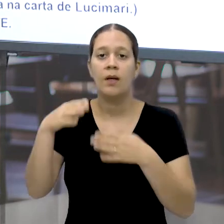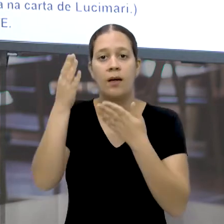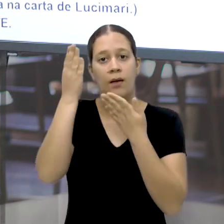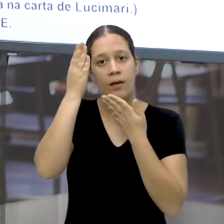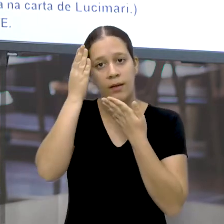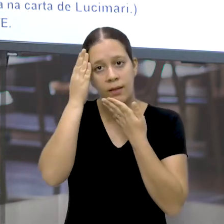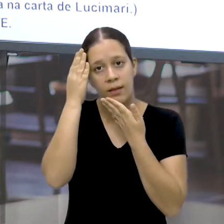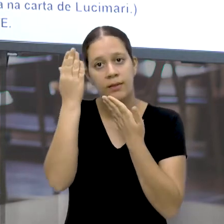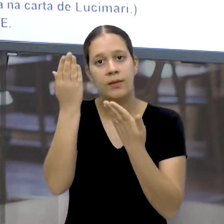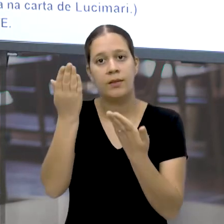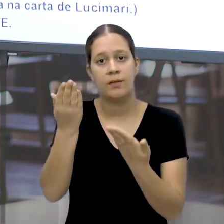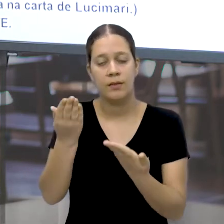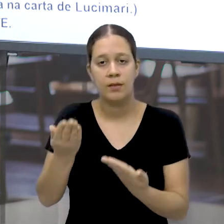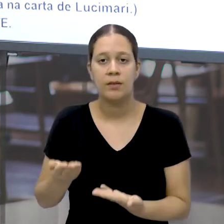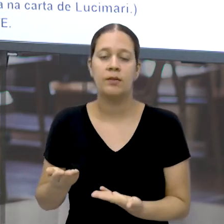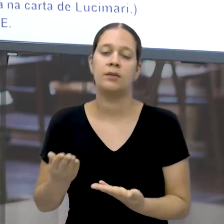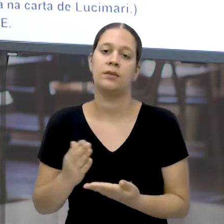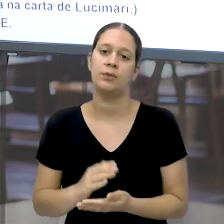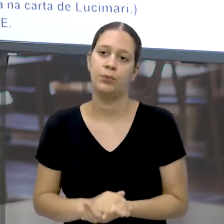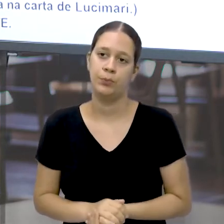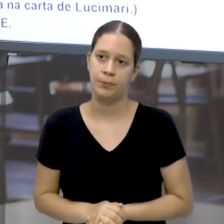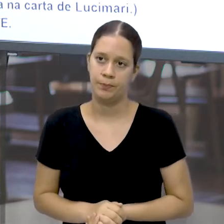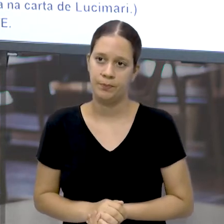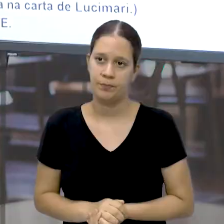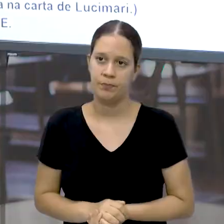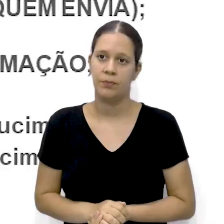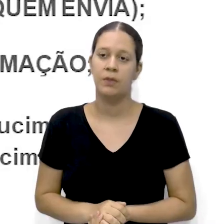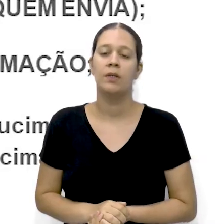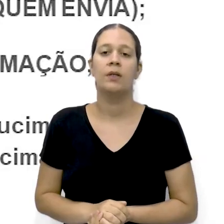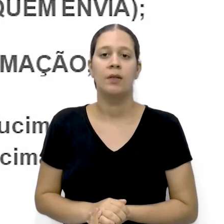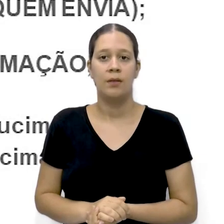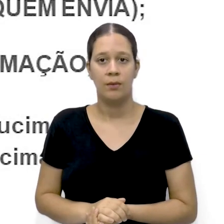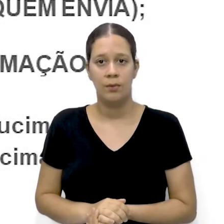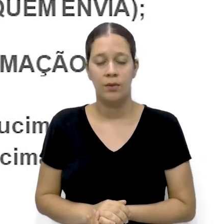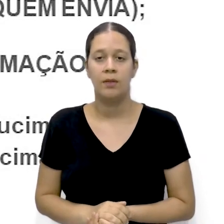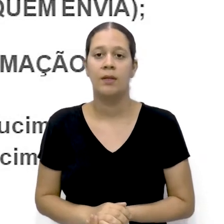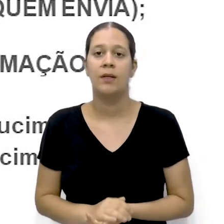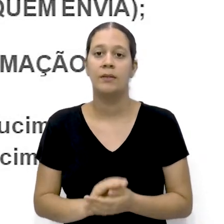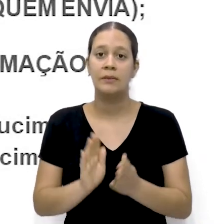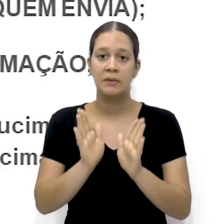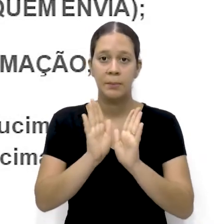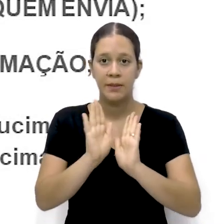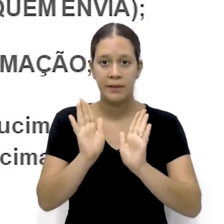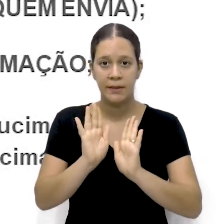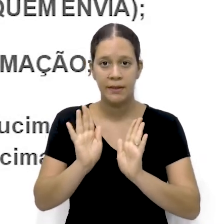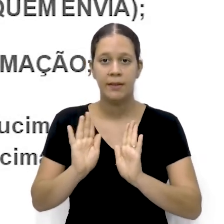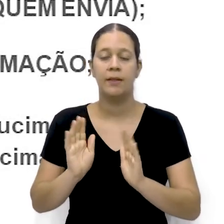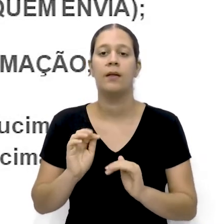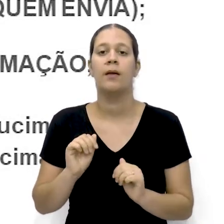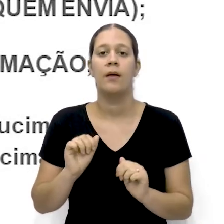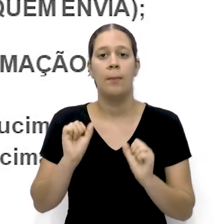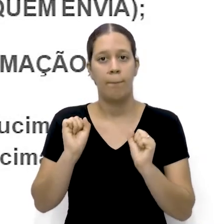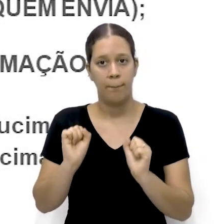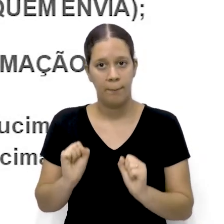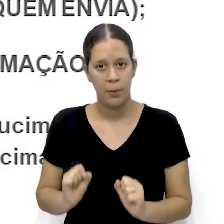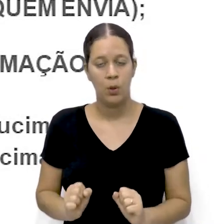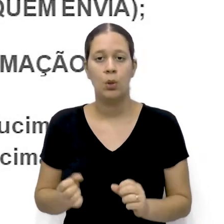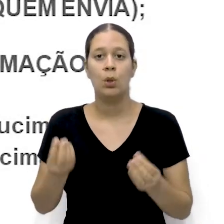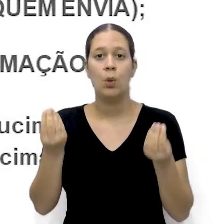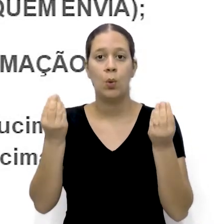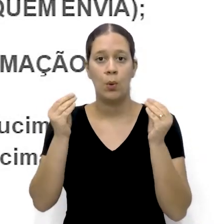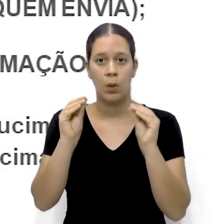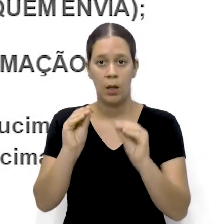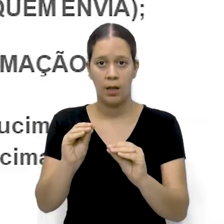já agradeço Mas para o momento Despedida Que também Não consta Na carta De licinério Mas que vocês Podem colocar